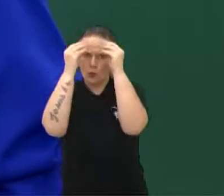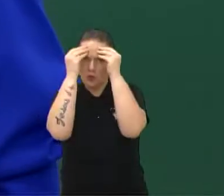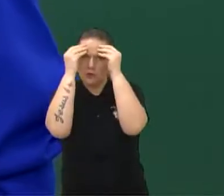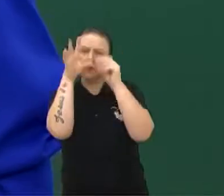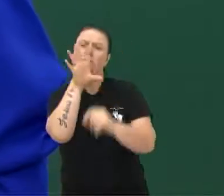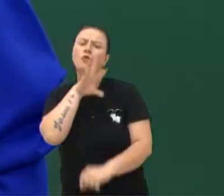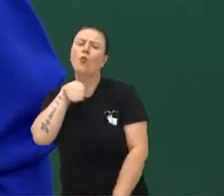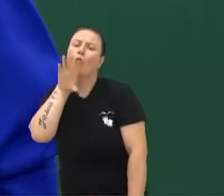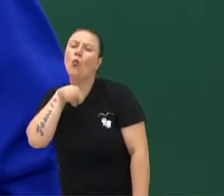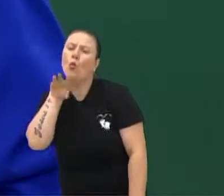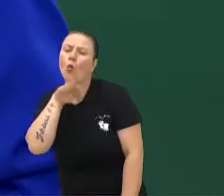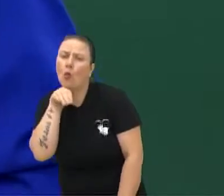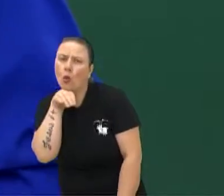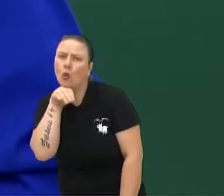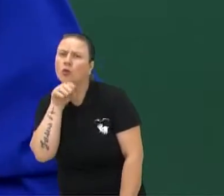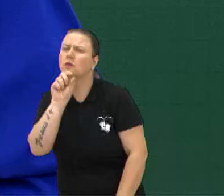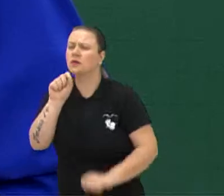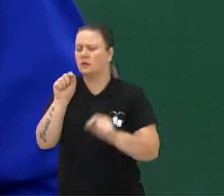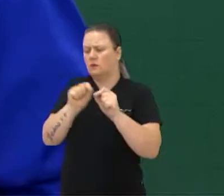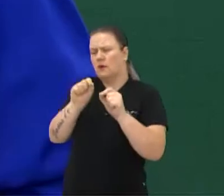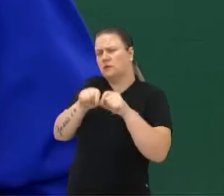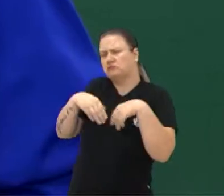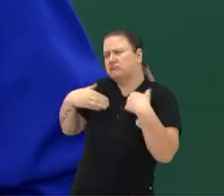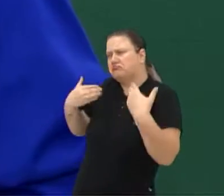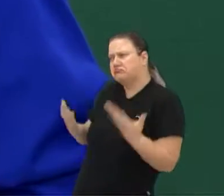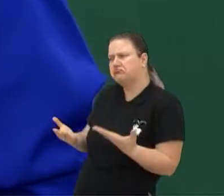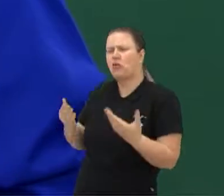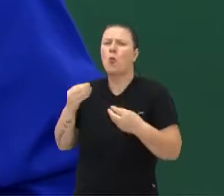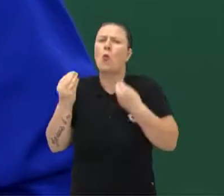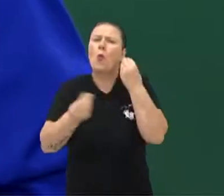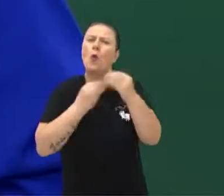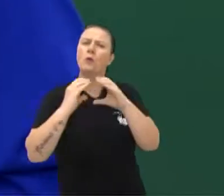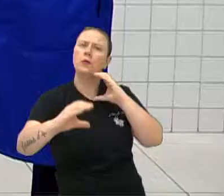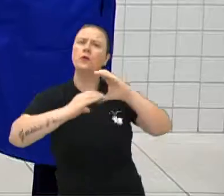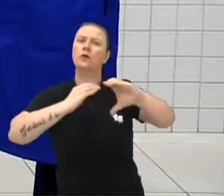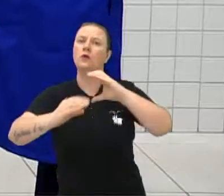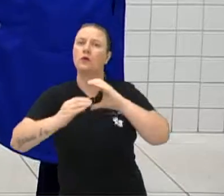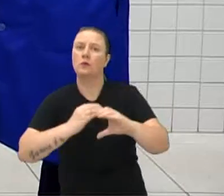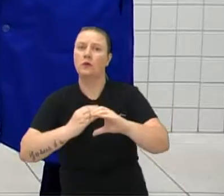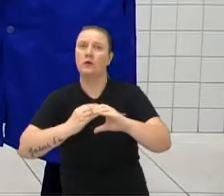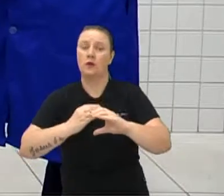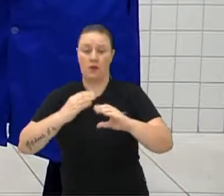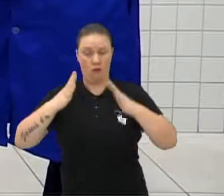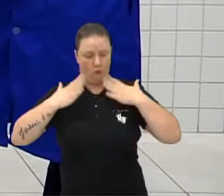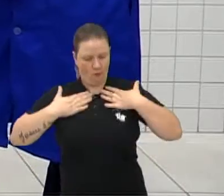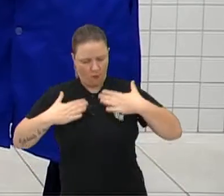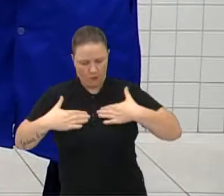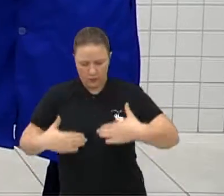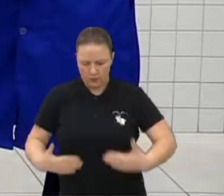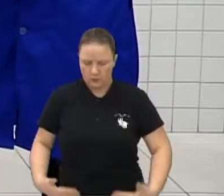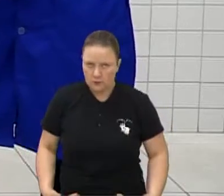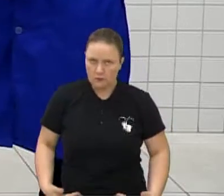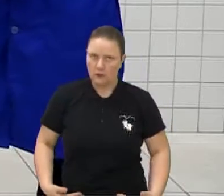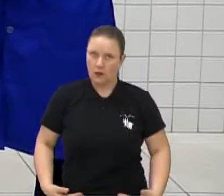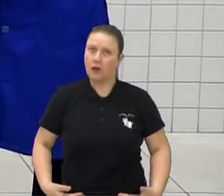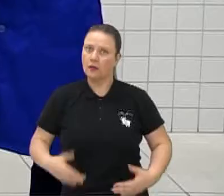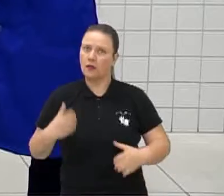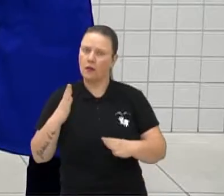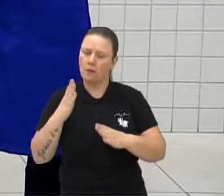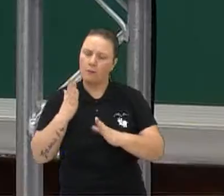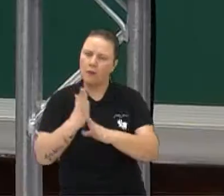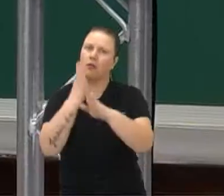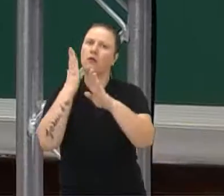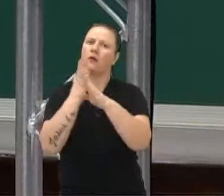homem já fazia o quê, Vânia? Ele já utilizava o quê para se comunicar? O corpo. Então, através da linguagem